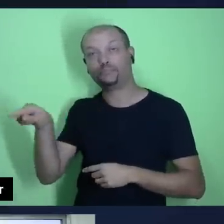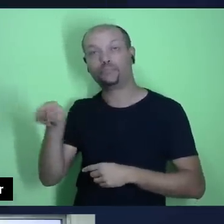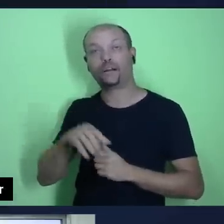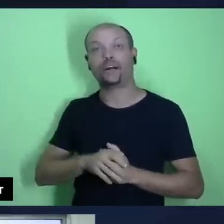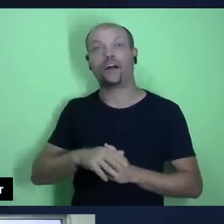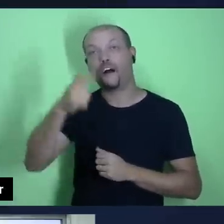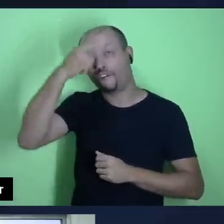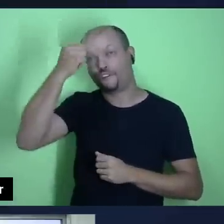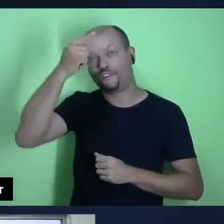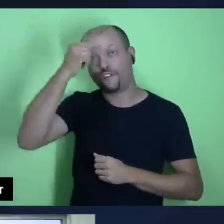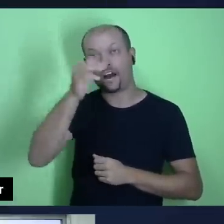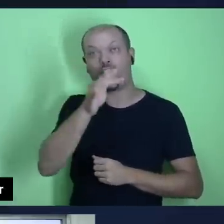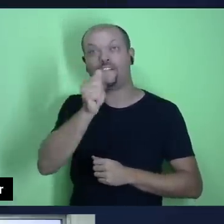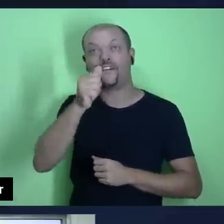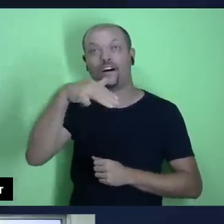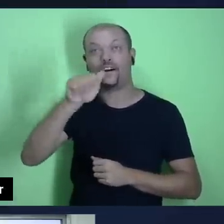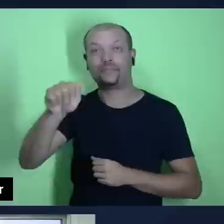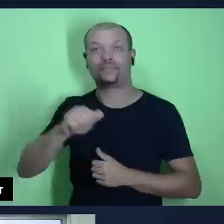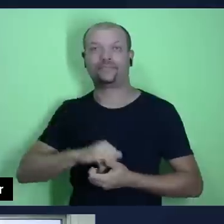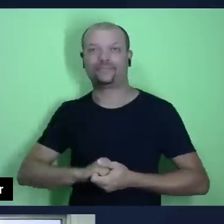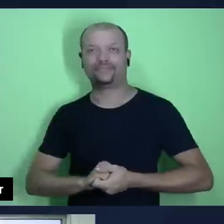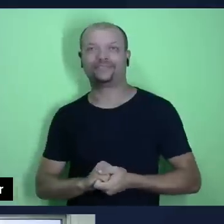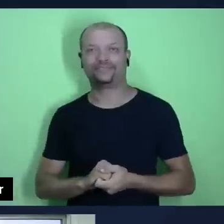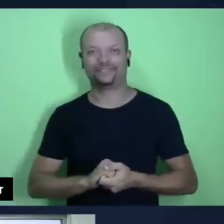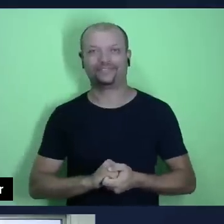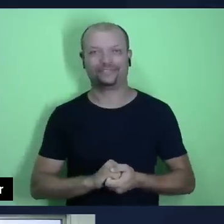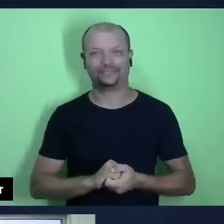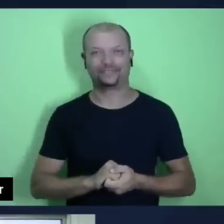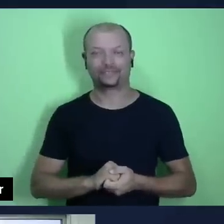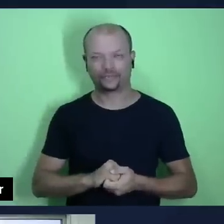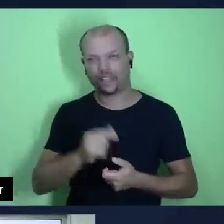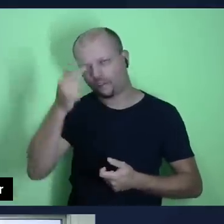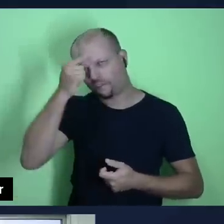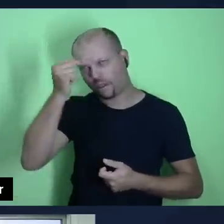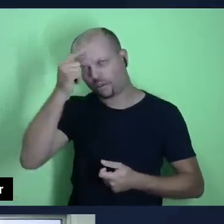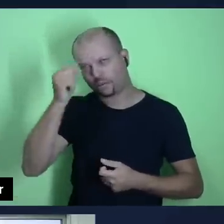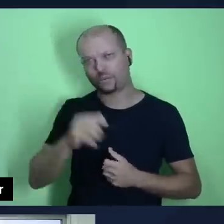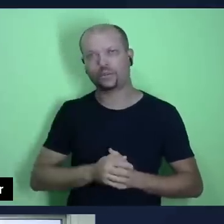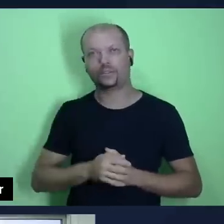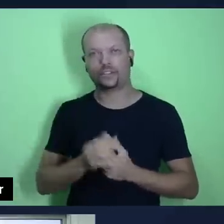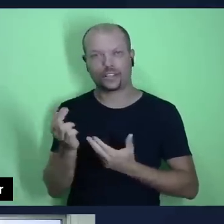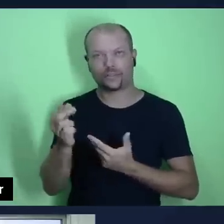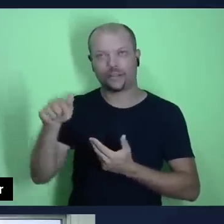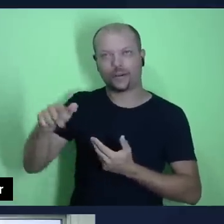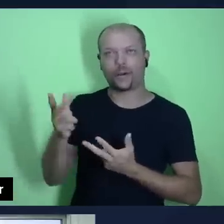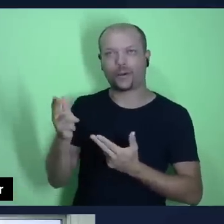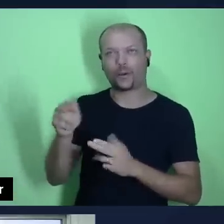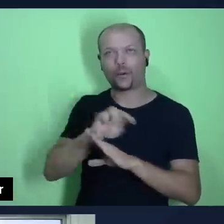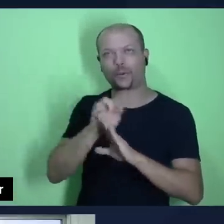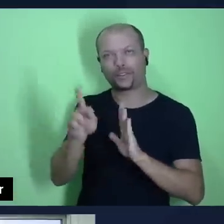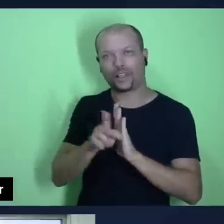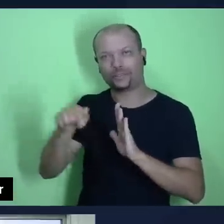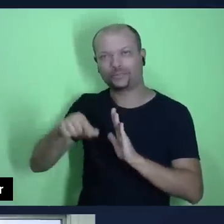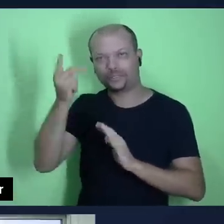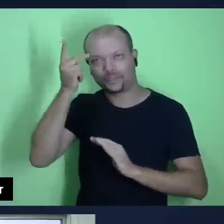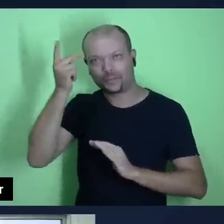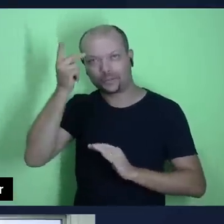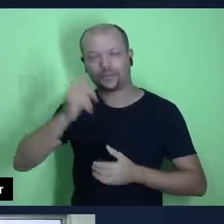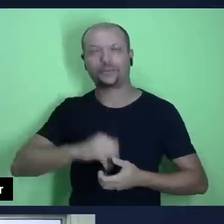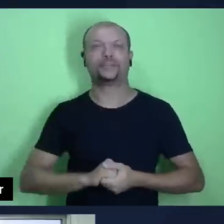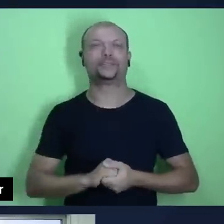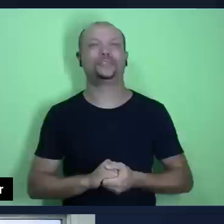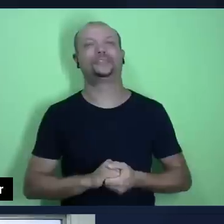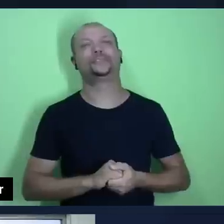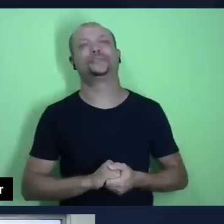Faculdade Adventista da Amazônia, é uma faculdade irmã aqui do Centro Universitário Adventista de São Paulo,